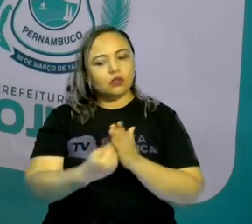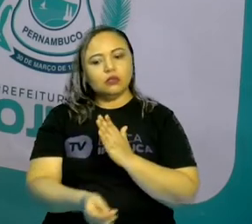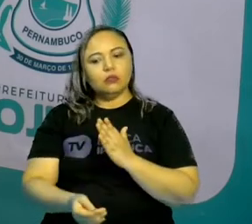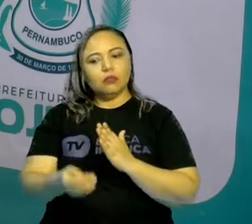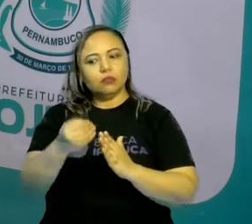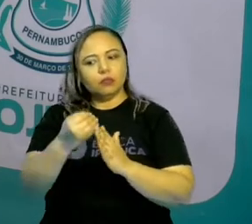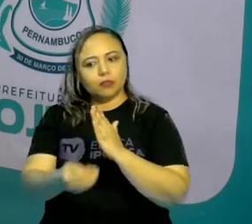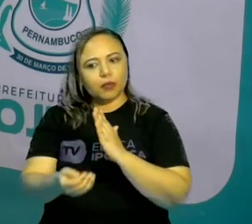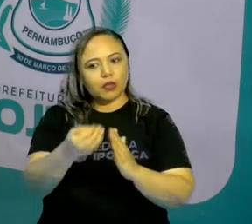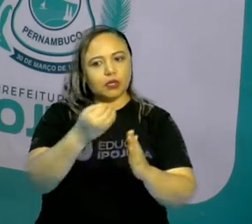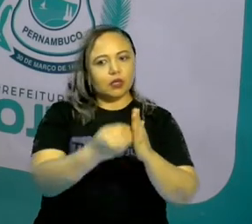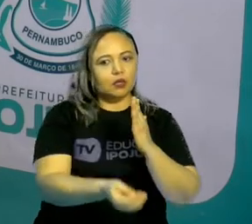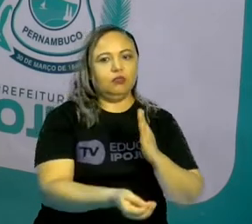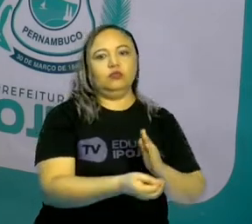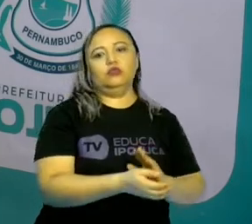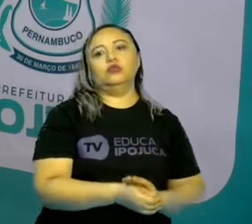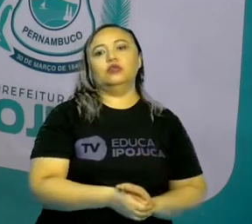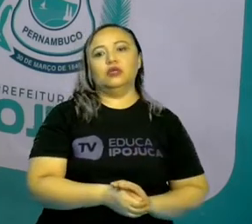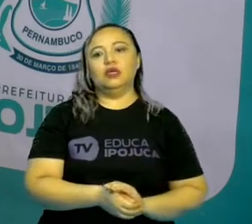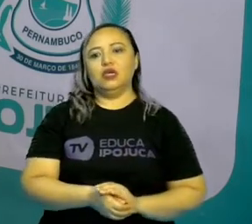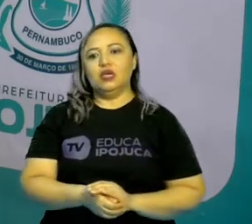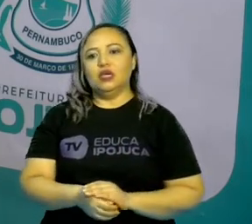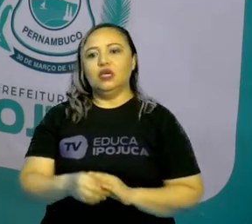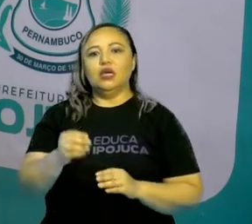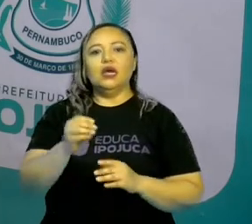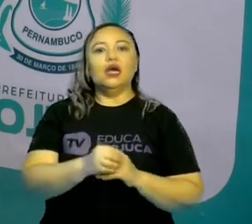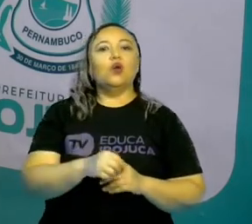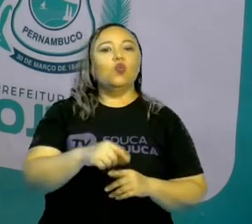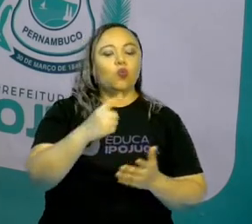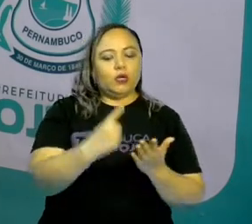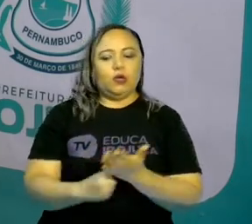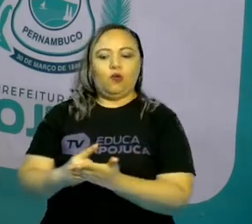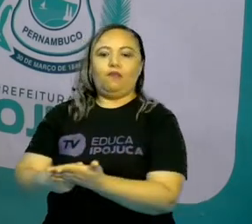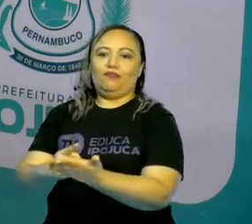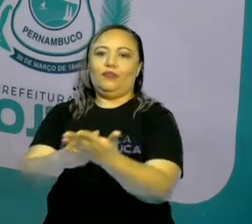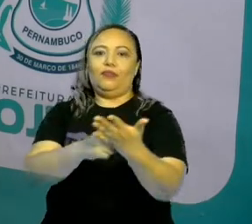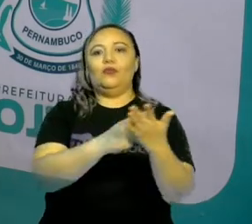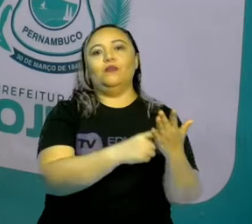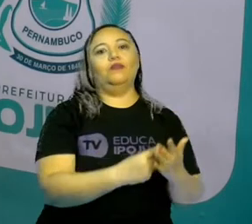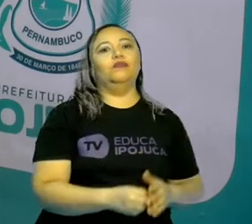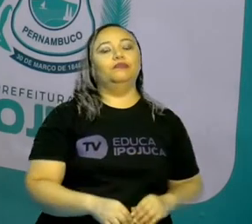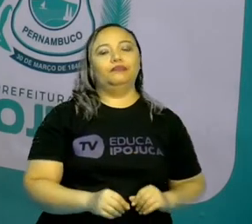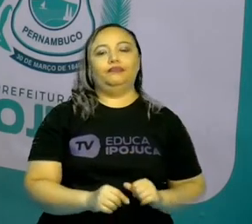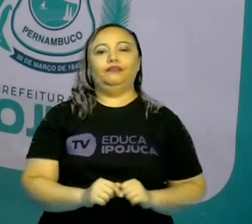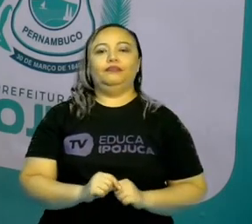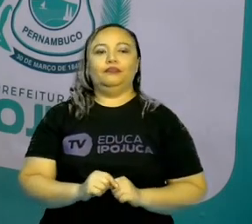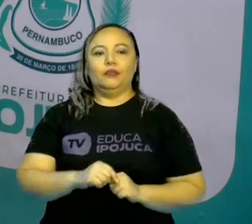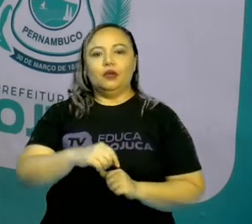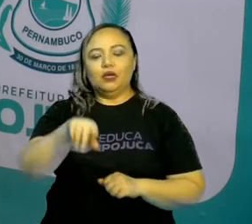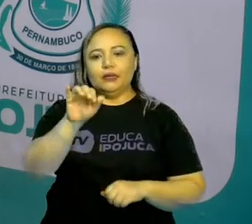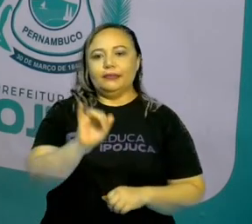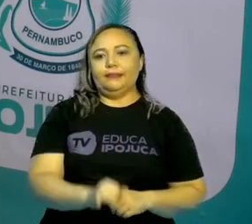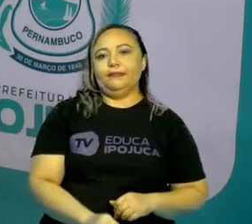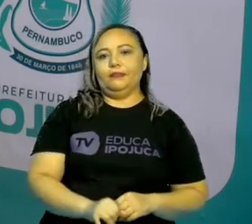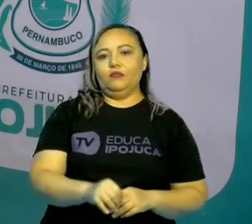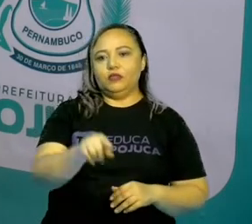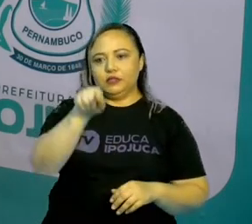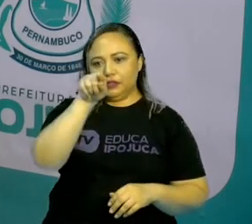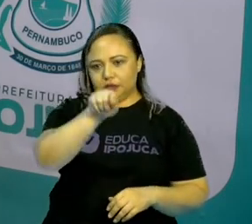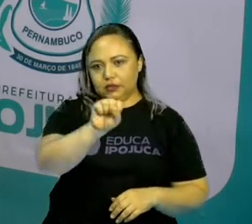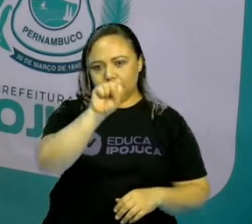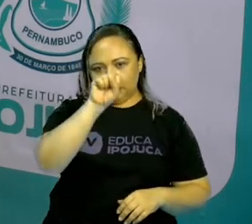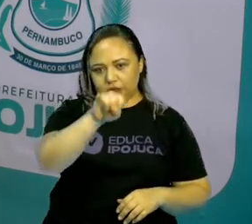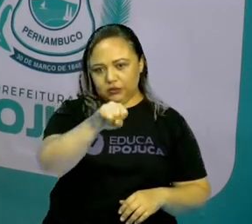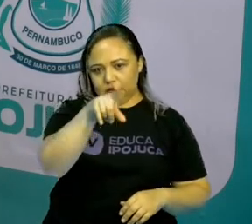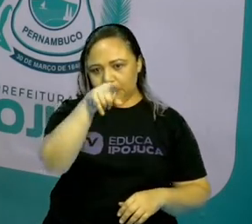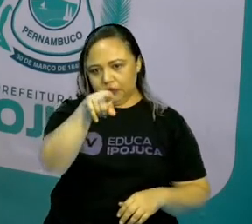nossas atividades. Porque se você comprou uma passagem e você